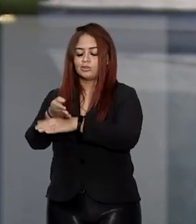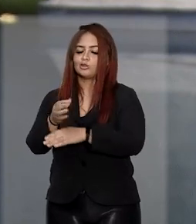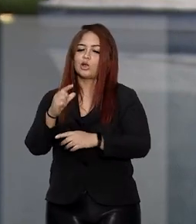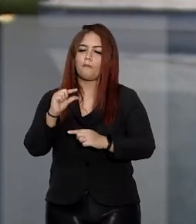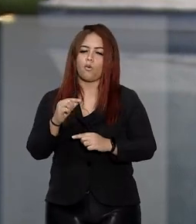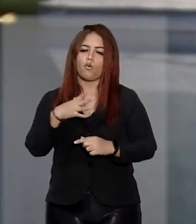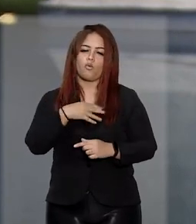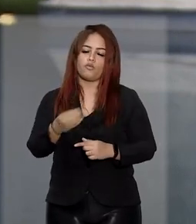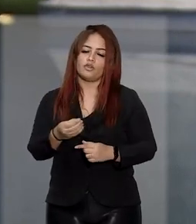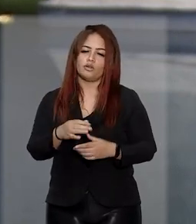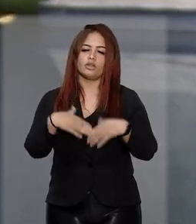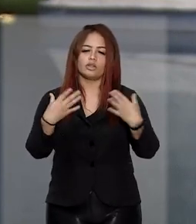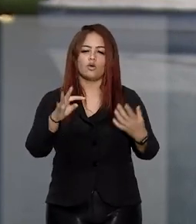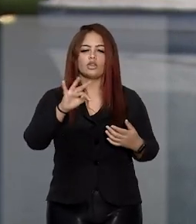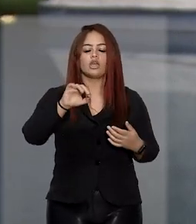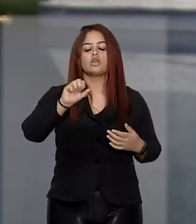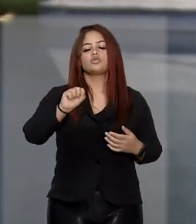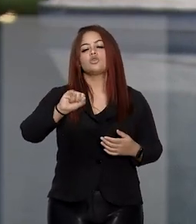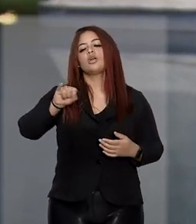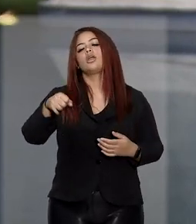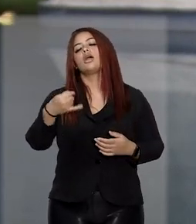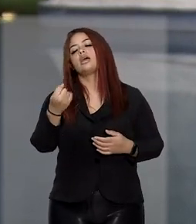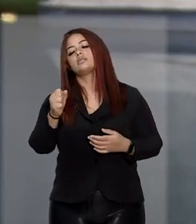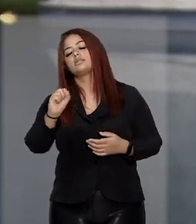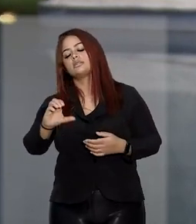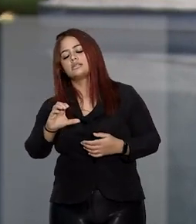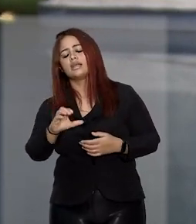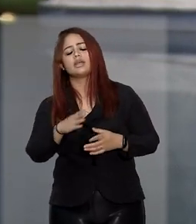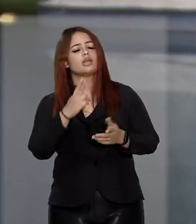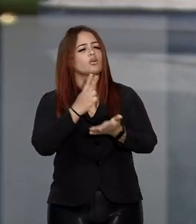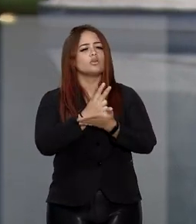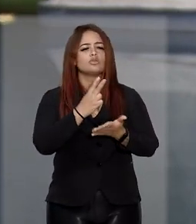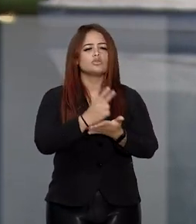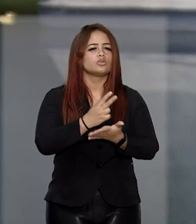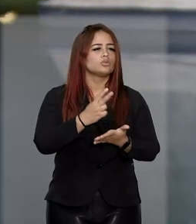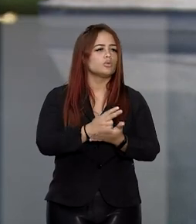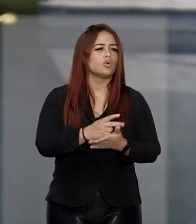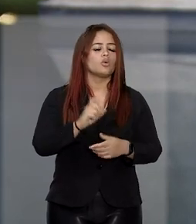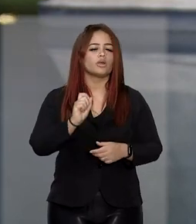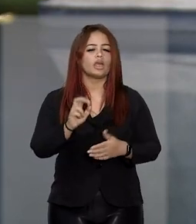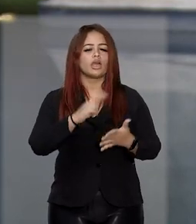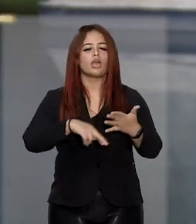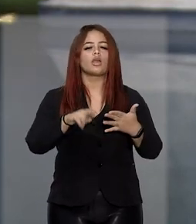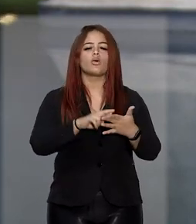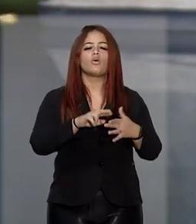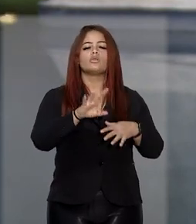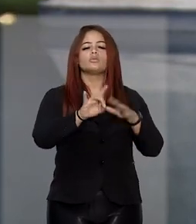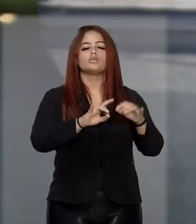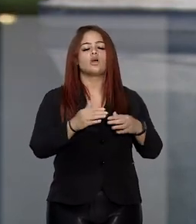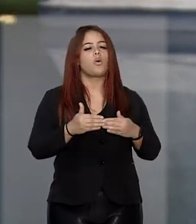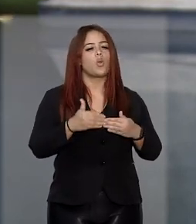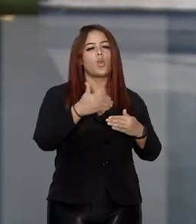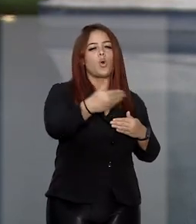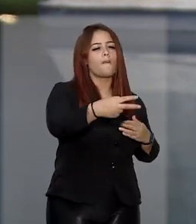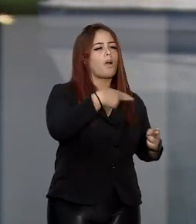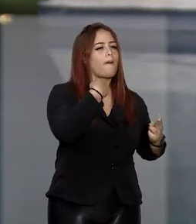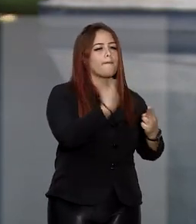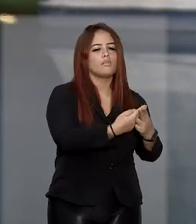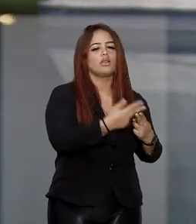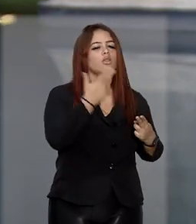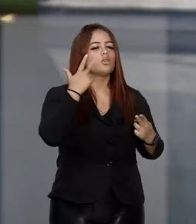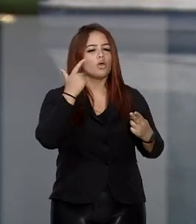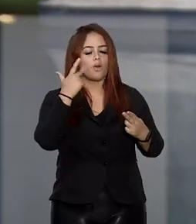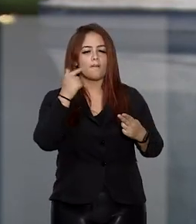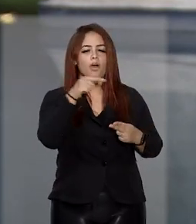de Santa Catarina manteve decisão do juízo de execução que revogou a progressão especial de regime de cumprimento de pena à presidiária